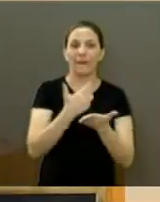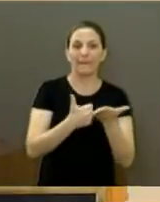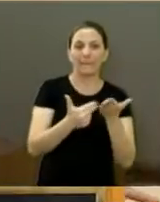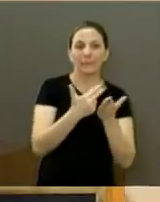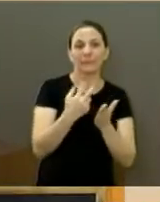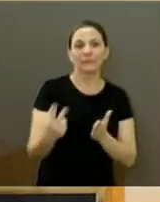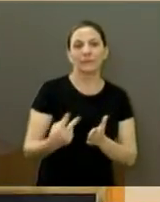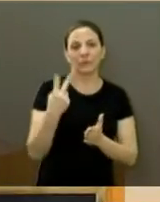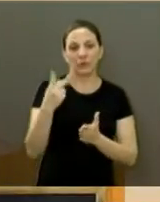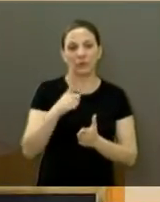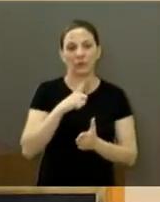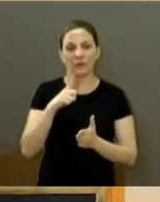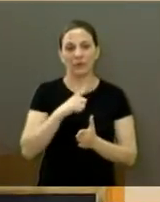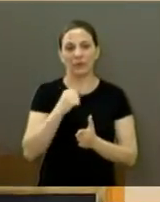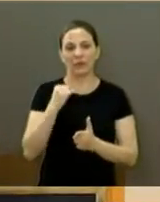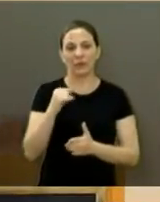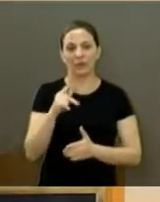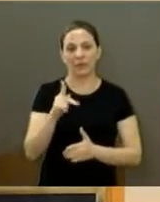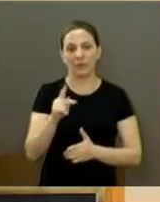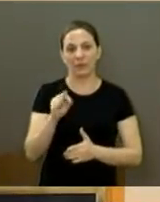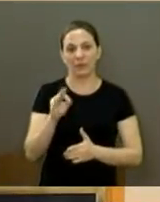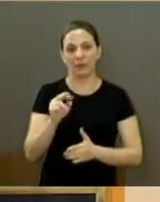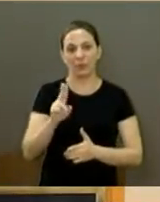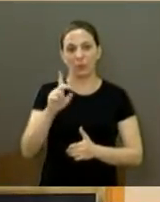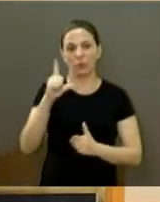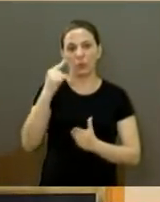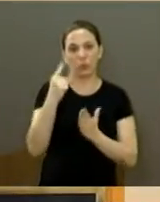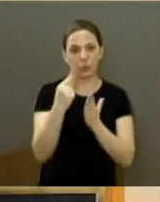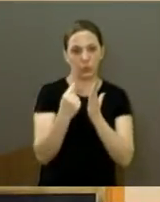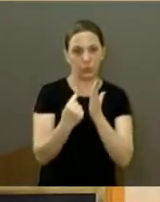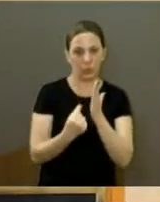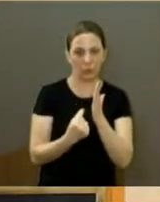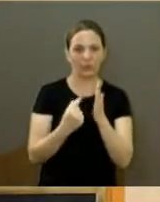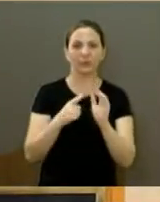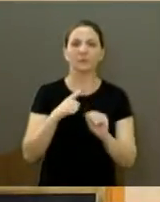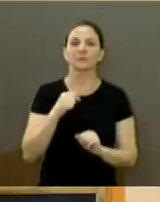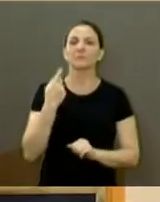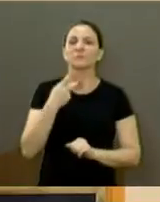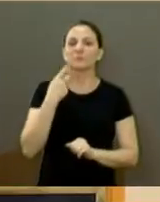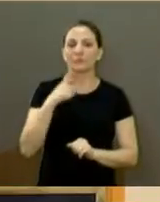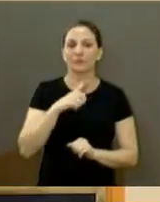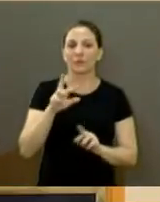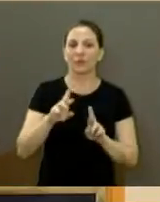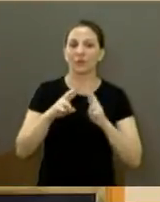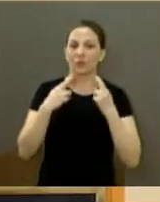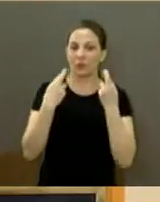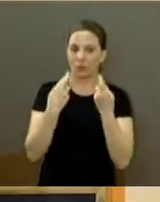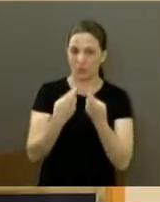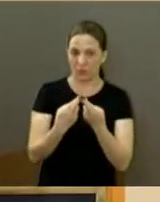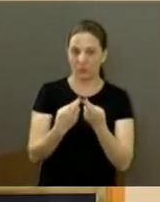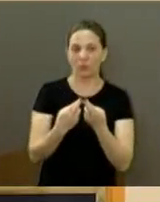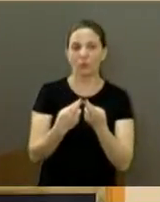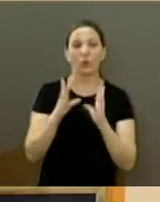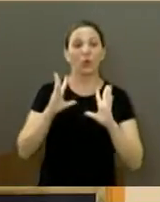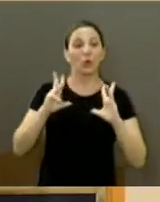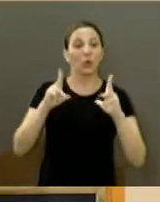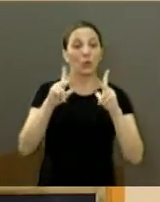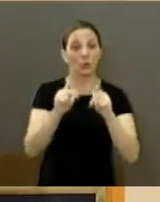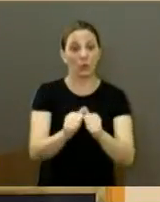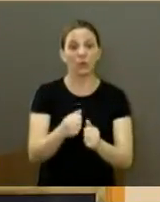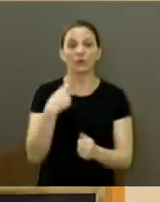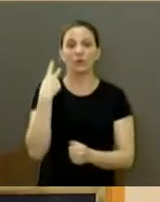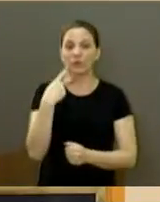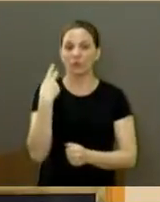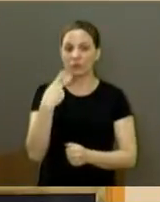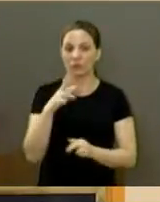também refere-se ao IPTU progressivo. Como já foi dito, nós estamos nos reunindo, todos os vereadores dessa Casa,